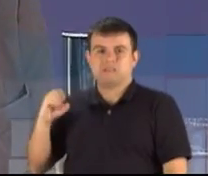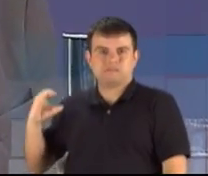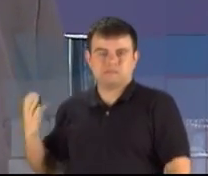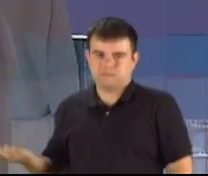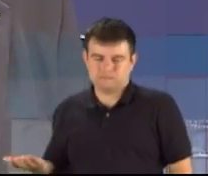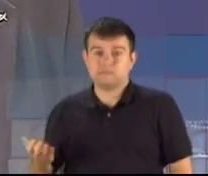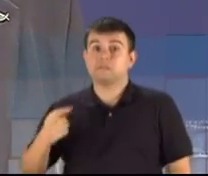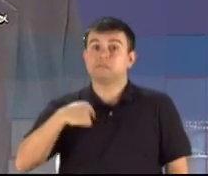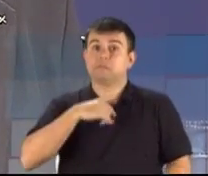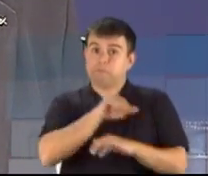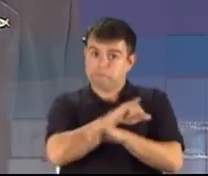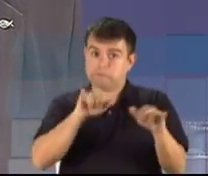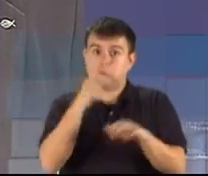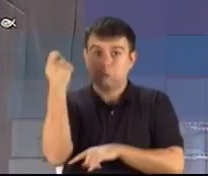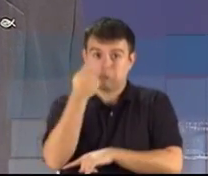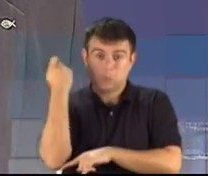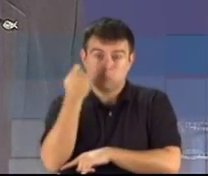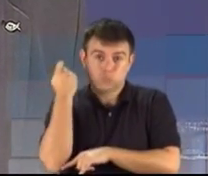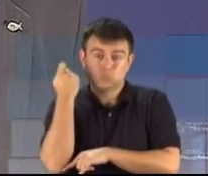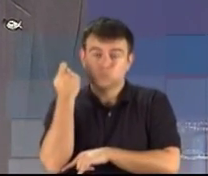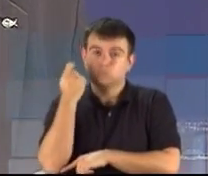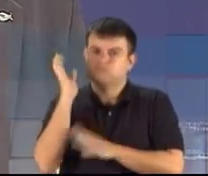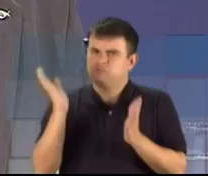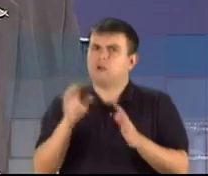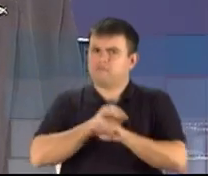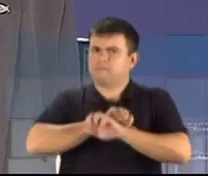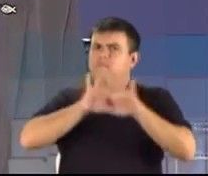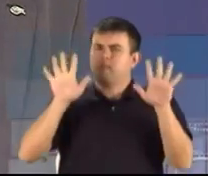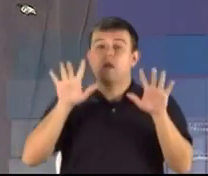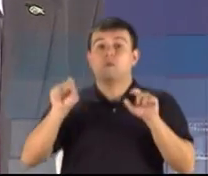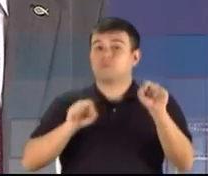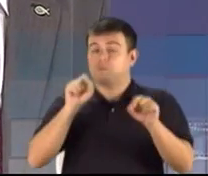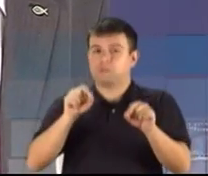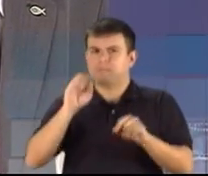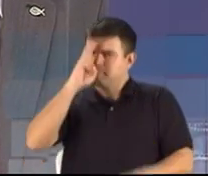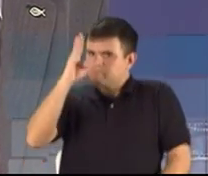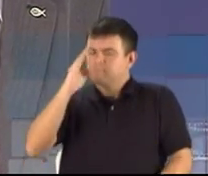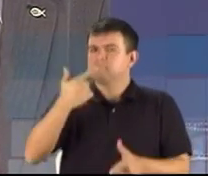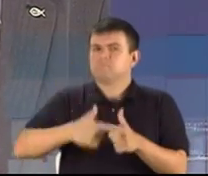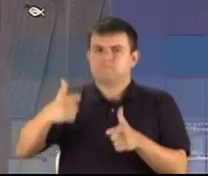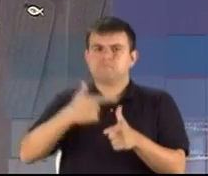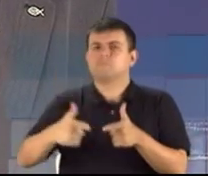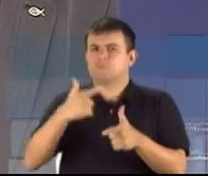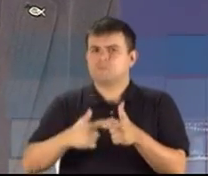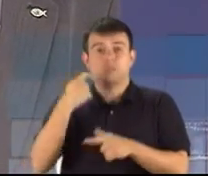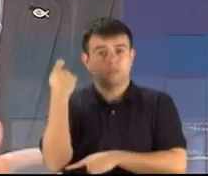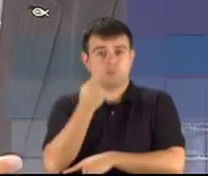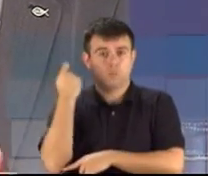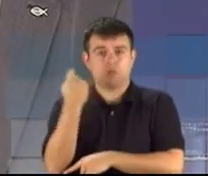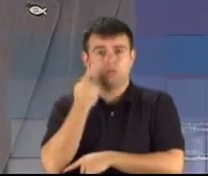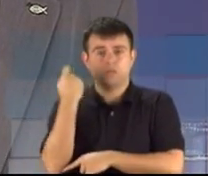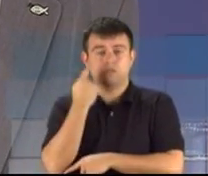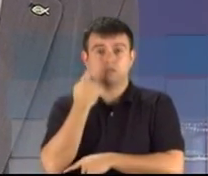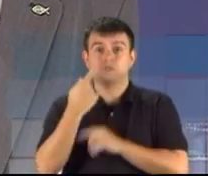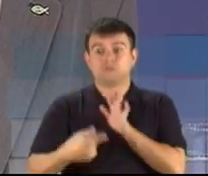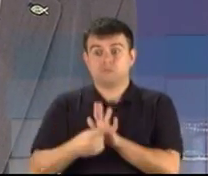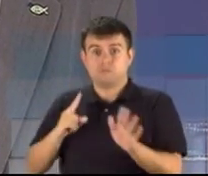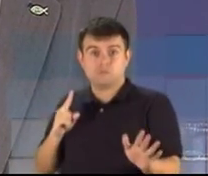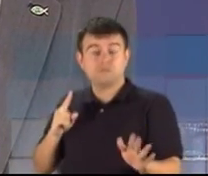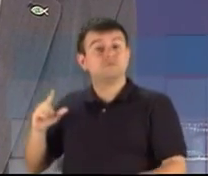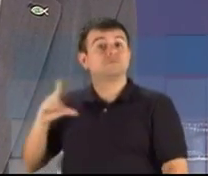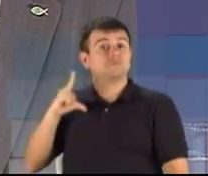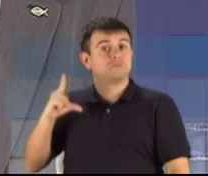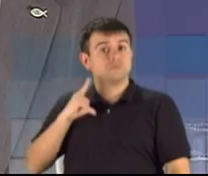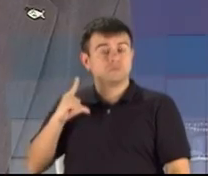gaúcho que parece que ficou bem claro que os grandes problemas do Rio Grande passam antes por